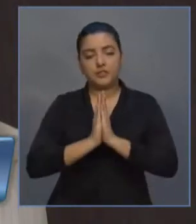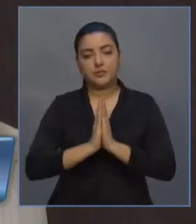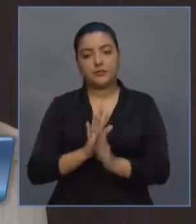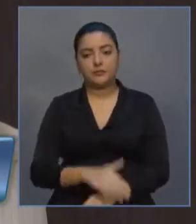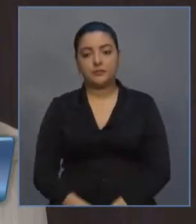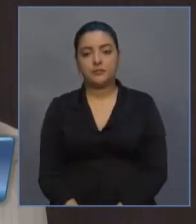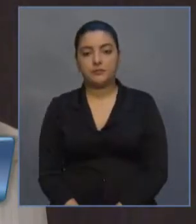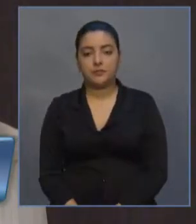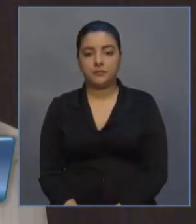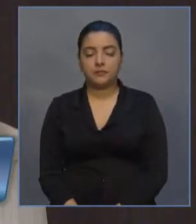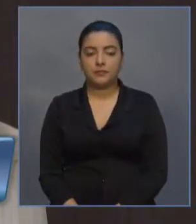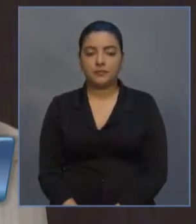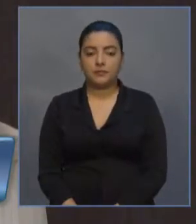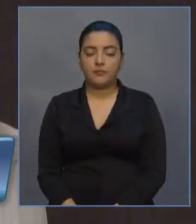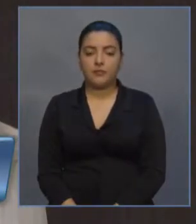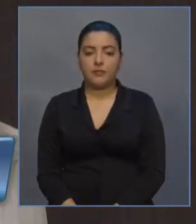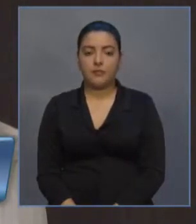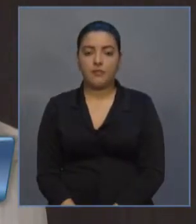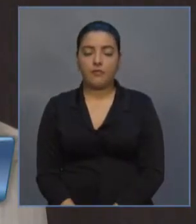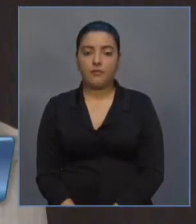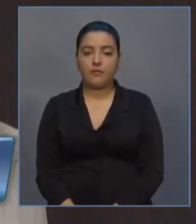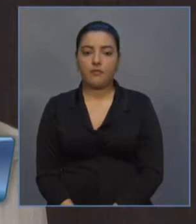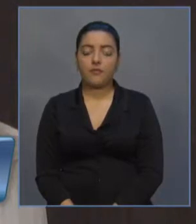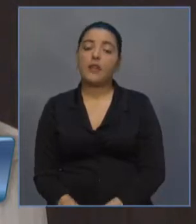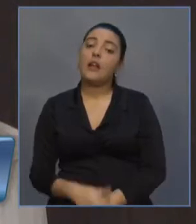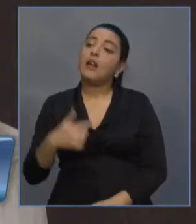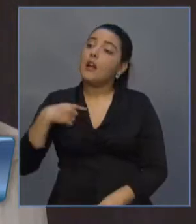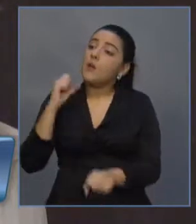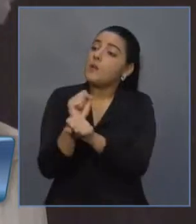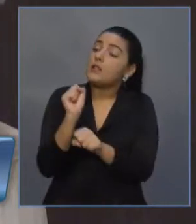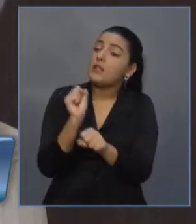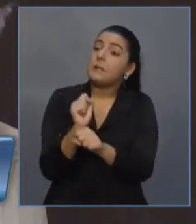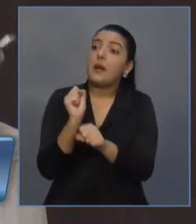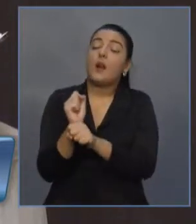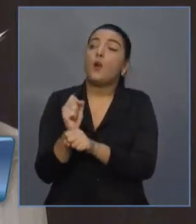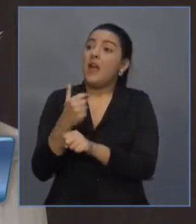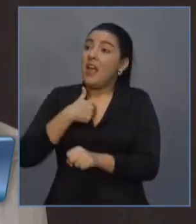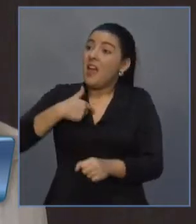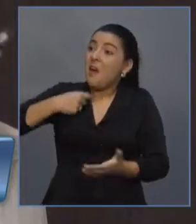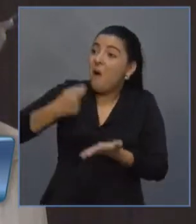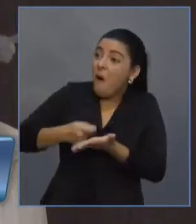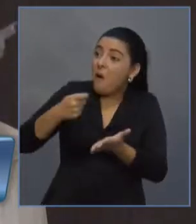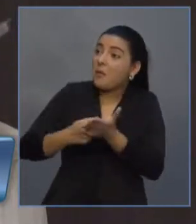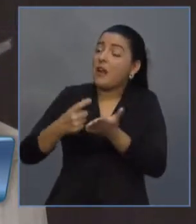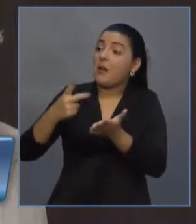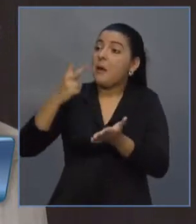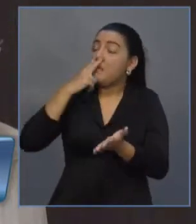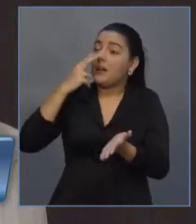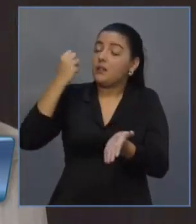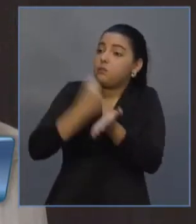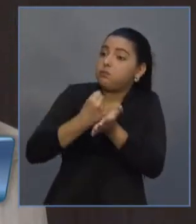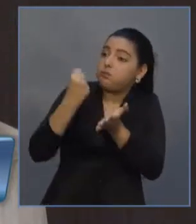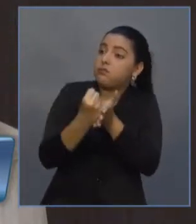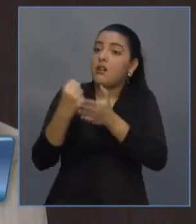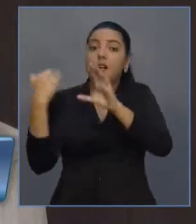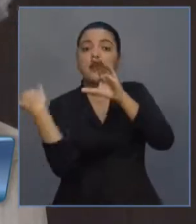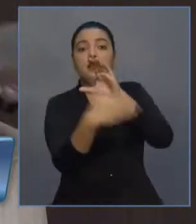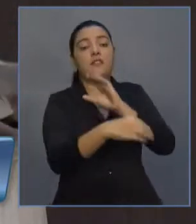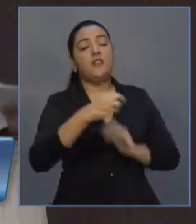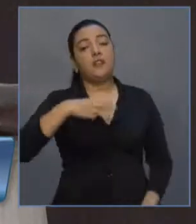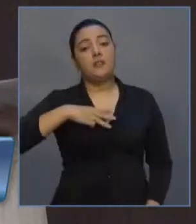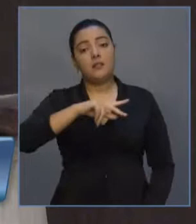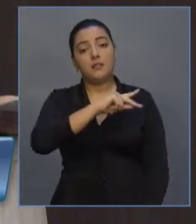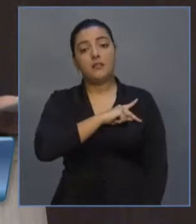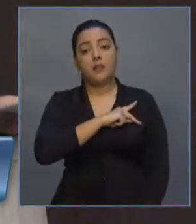Um minuto e eu termino. Eu espero que não seja obrigado a provocar o Ministério Público Eleitoral, sua